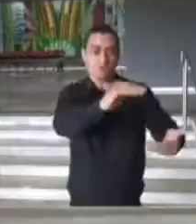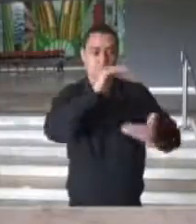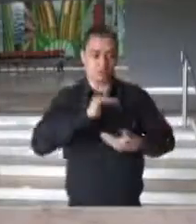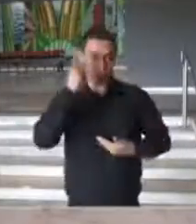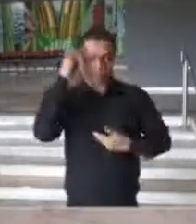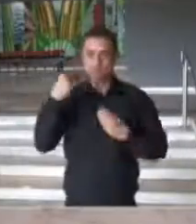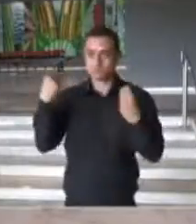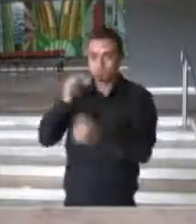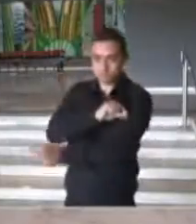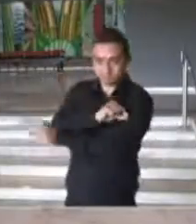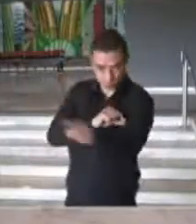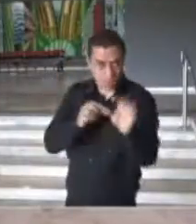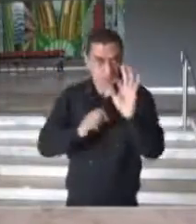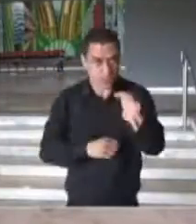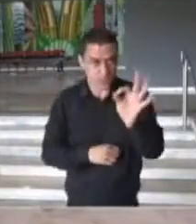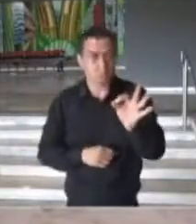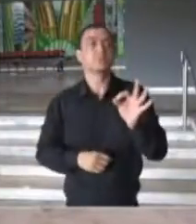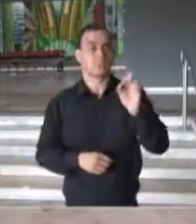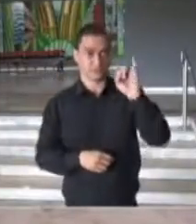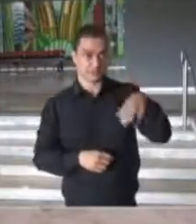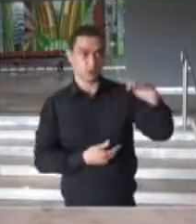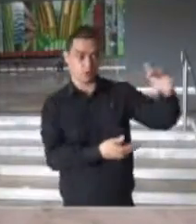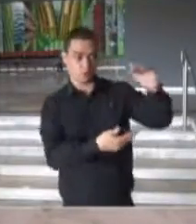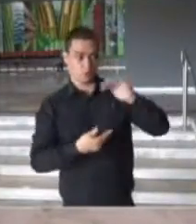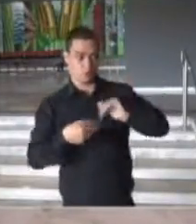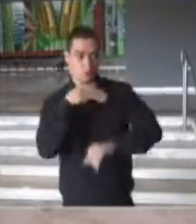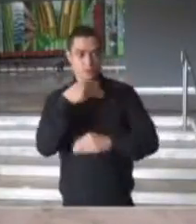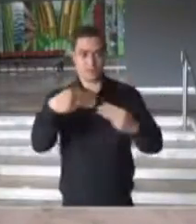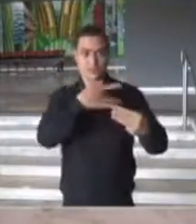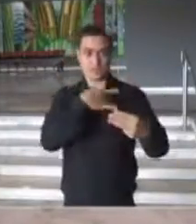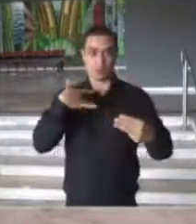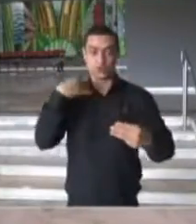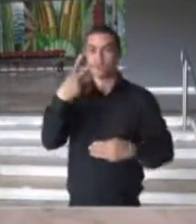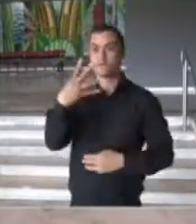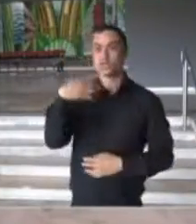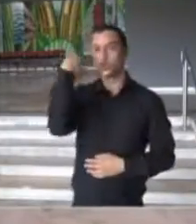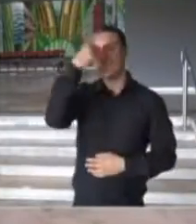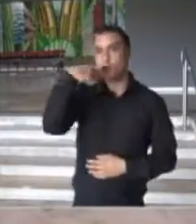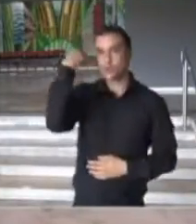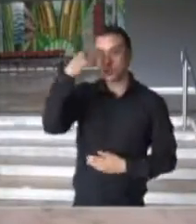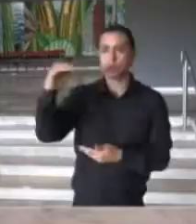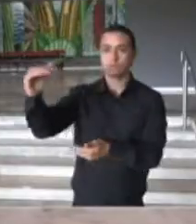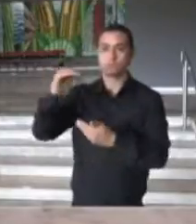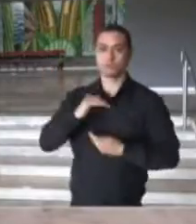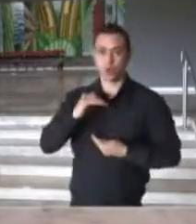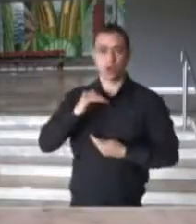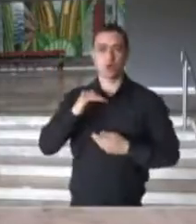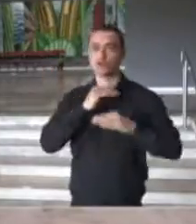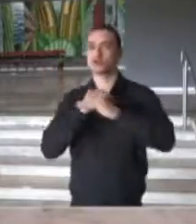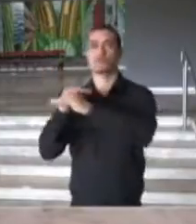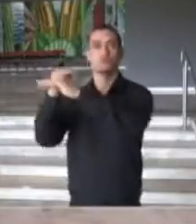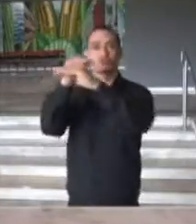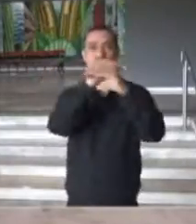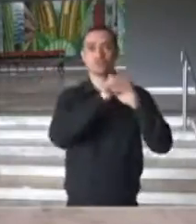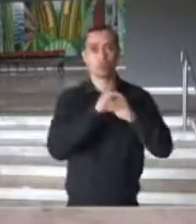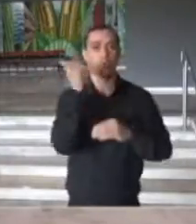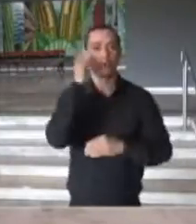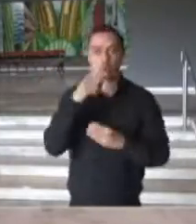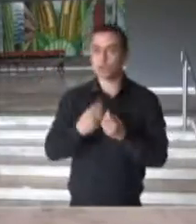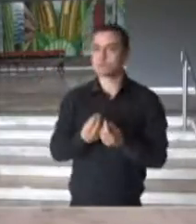Nós recebemos do Ministério da Saúde, em 24 horas, conseguimos, de forma equânime, colocar aos